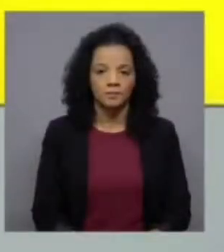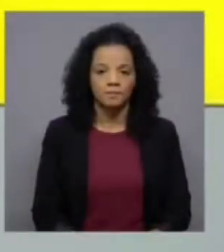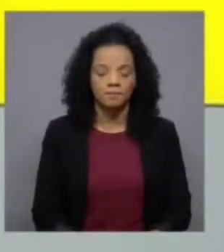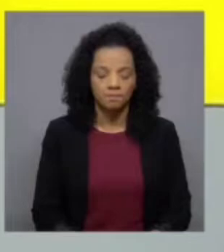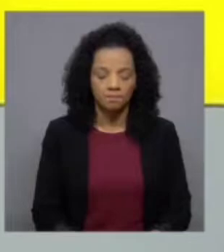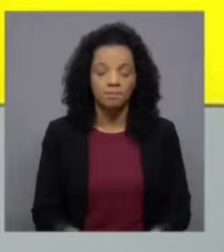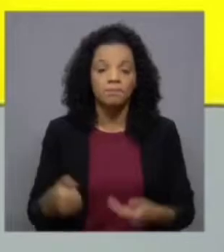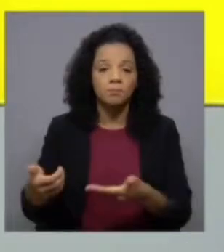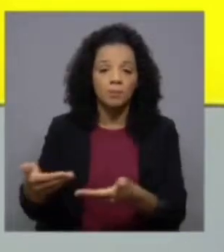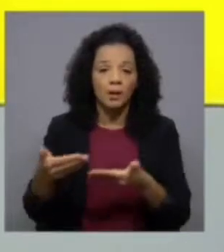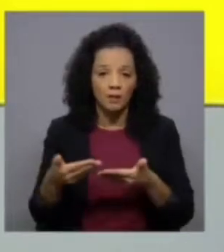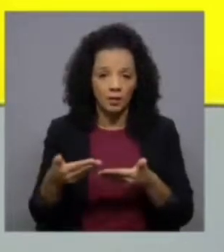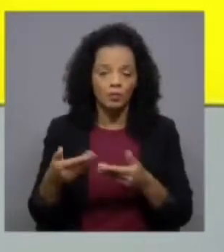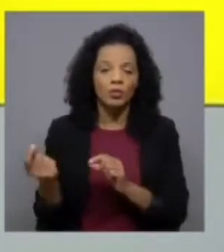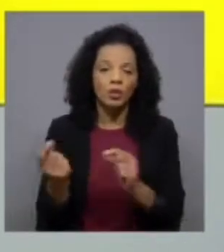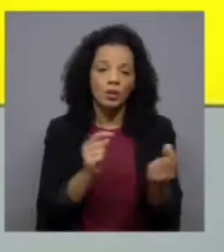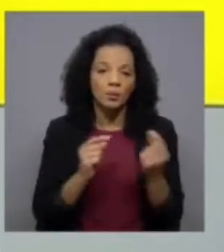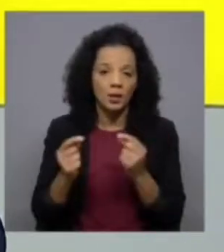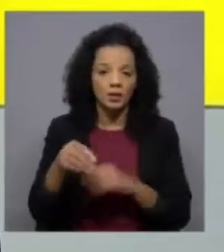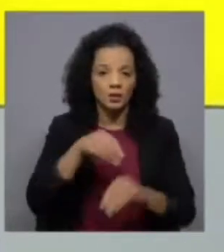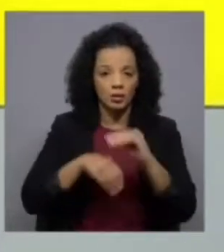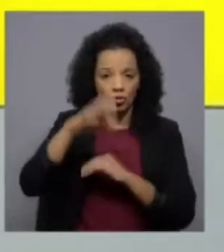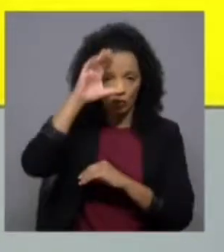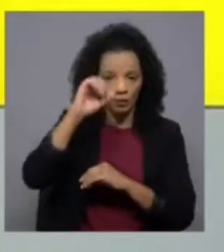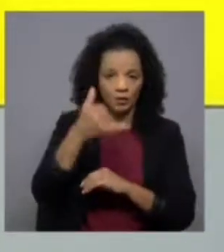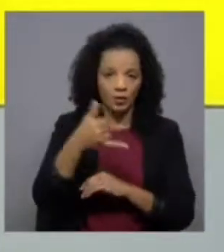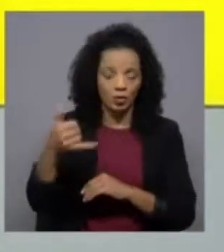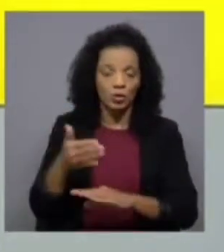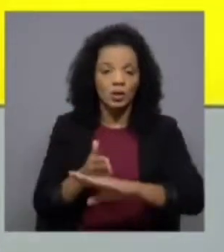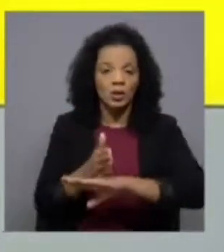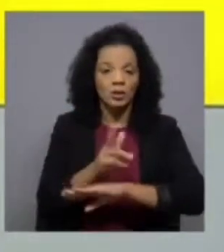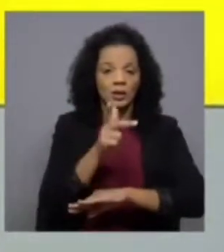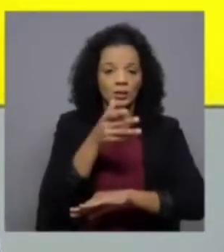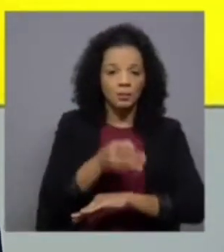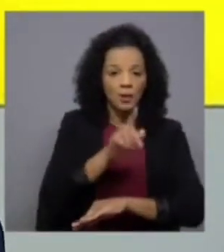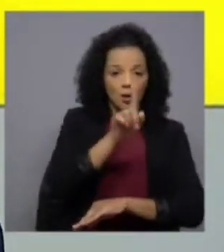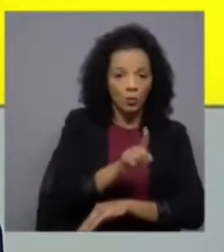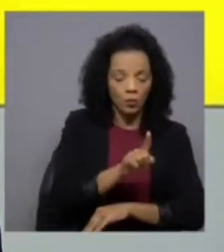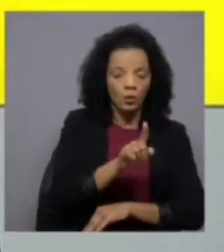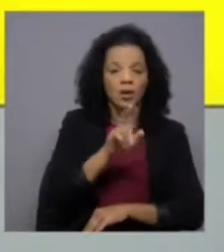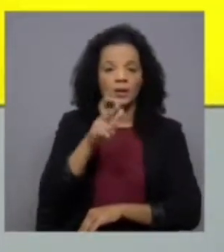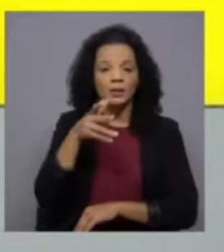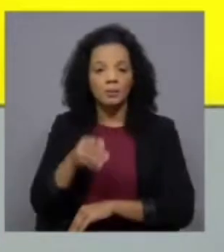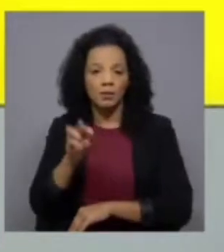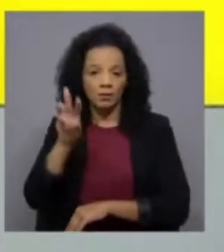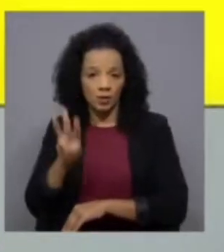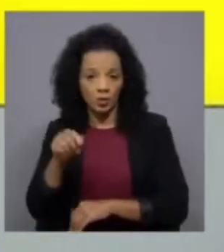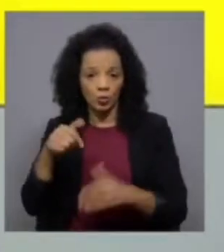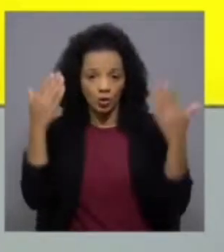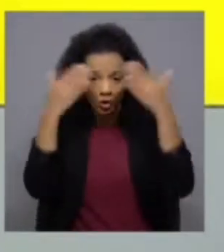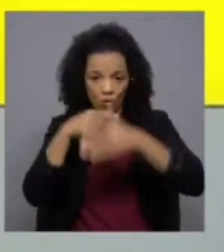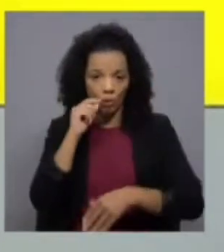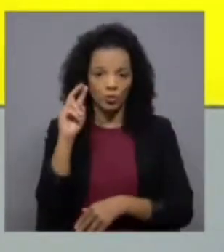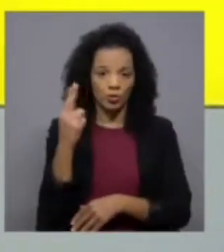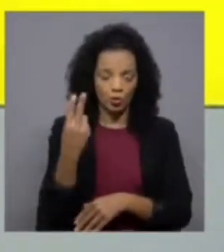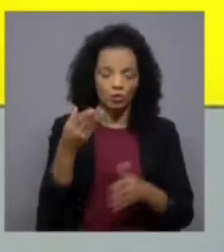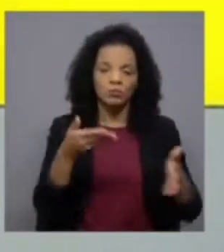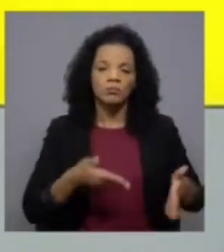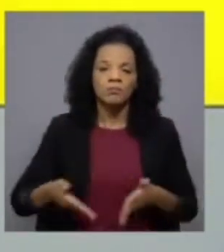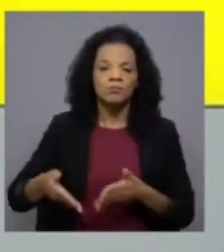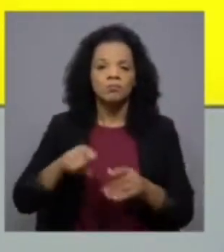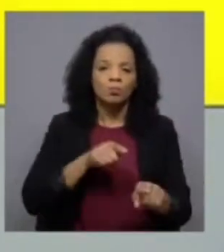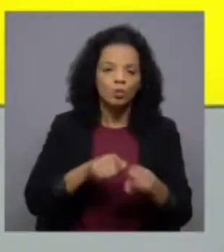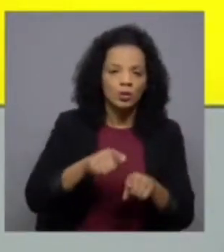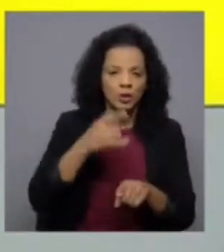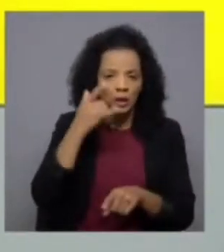Bem-vindos a mais este debate legislativo às 22 em direto, RTP1 e RTP3. Esta noite, dois homens com percursos políticos